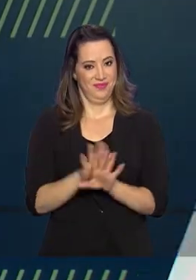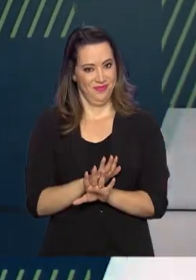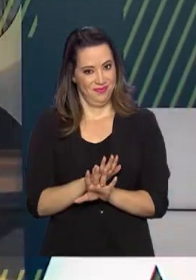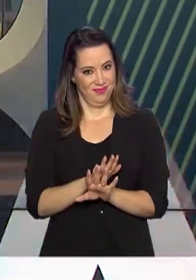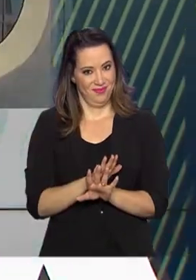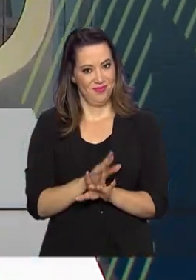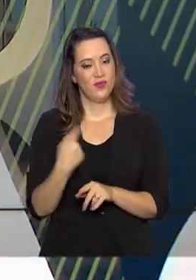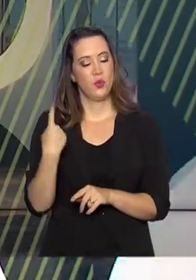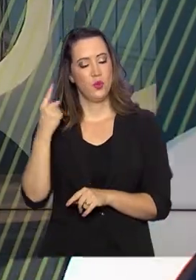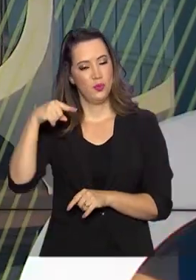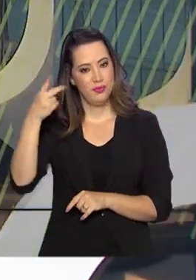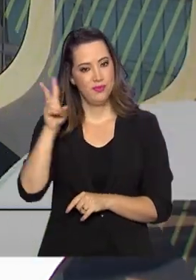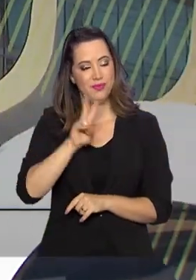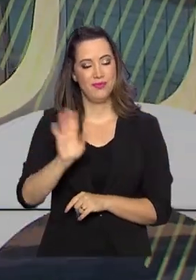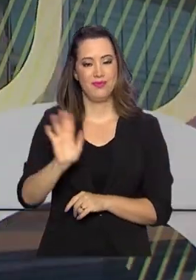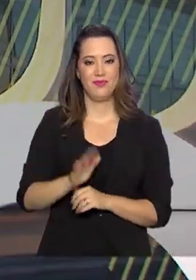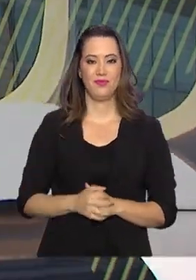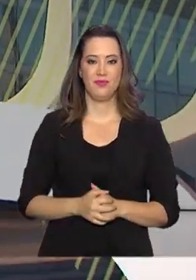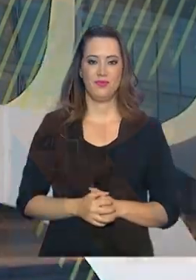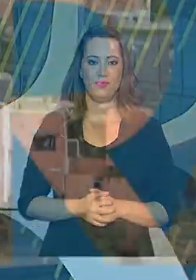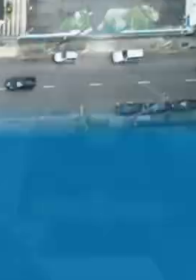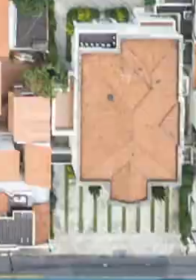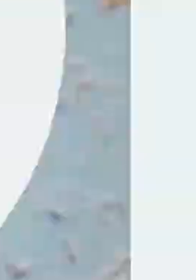Nos vemos na próxima edição. Até lá!